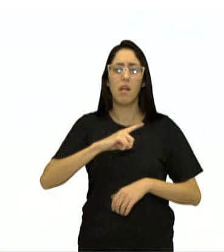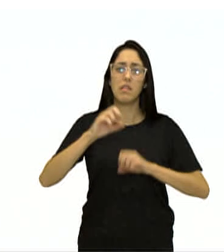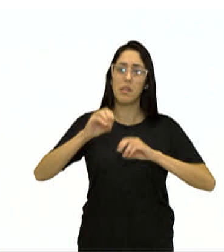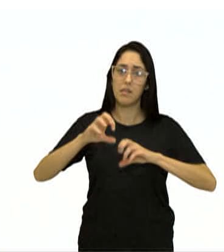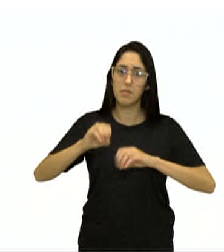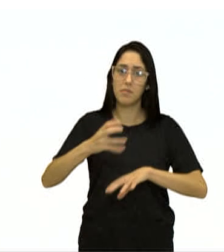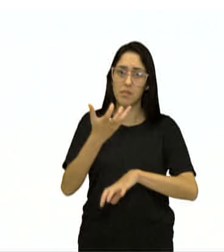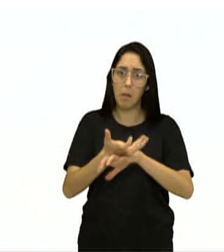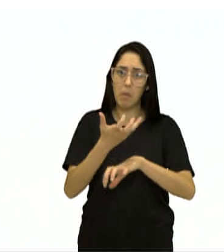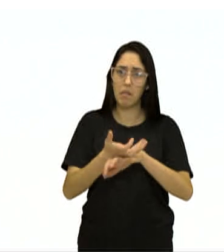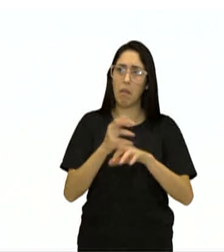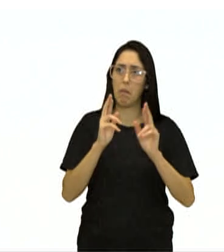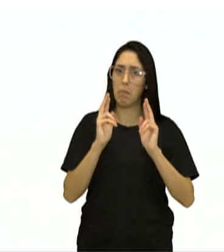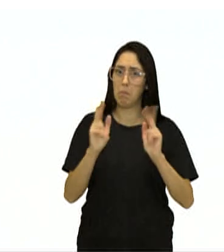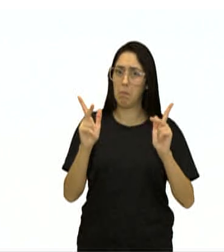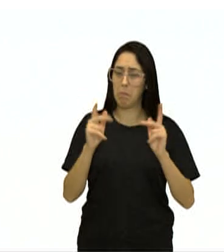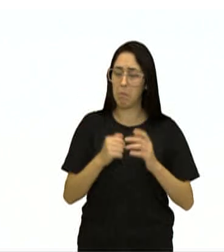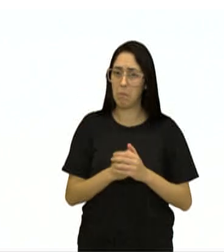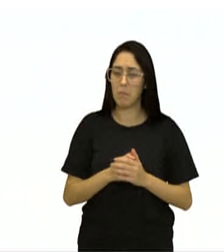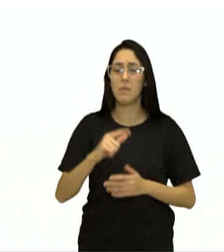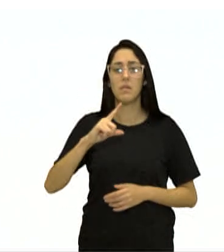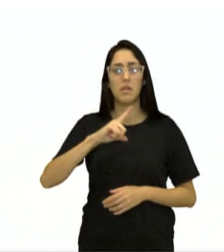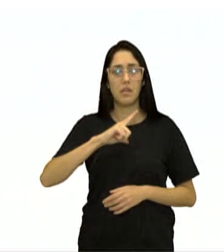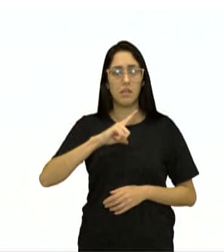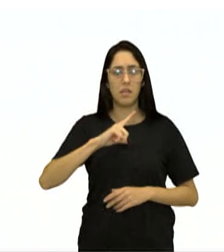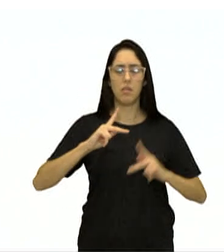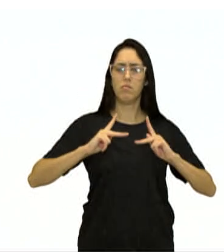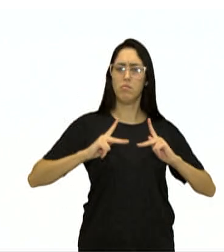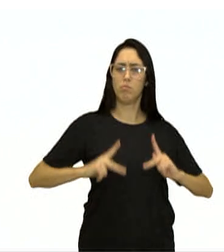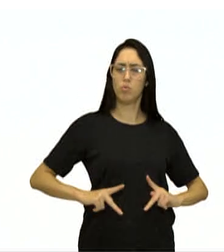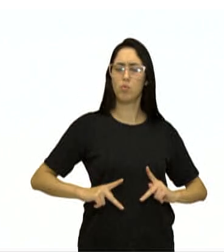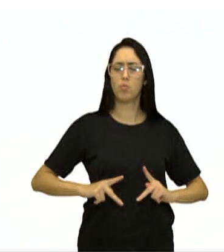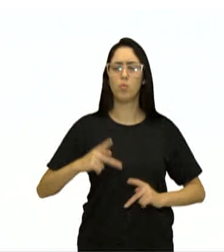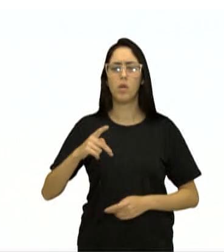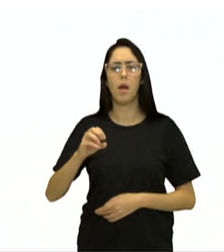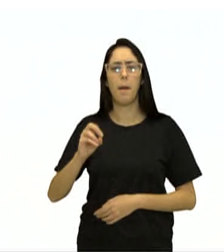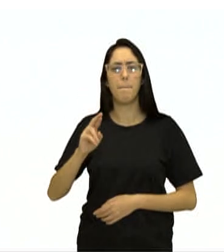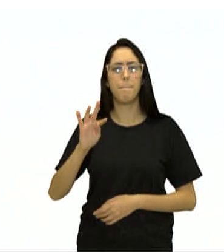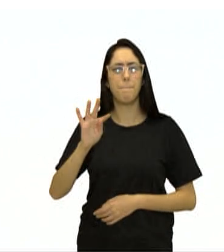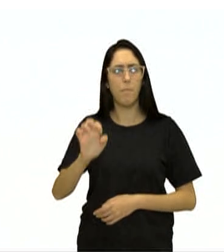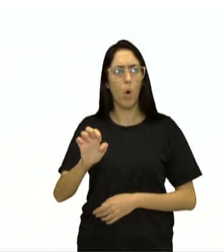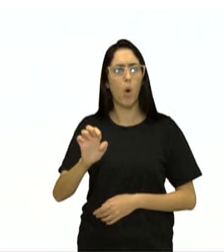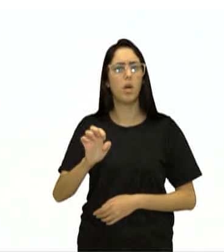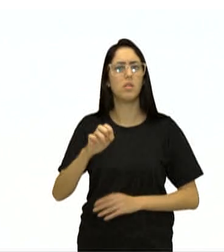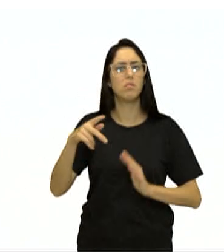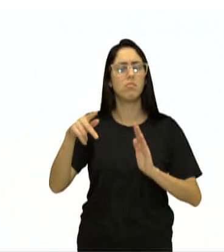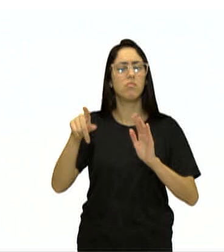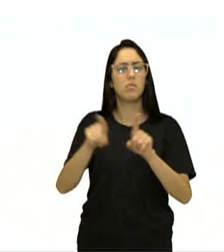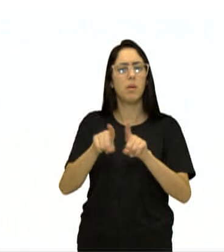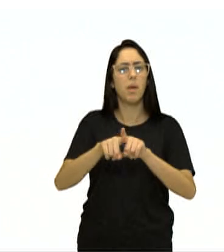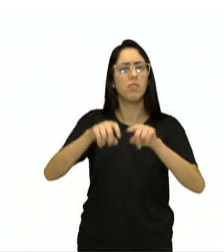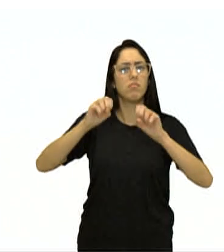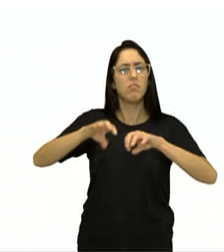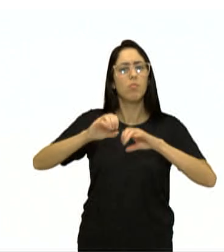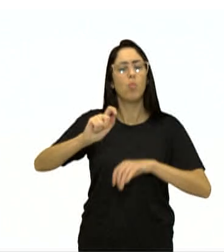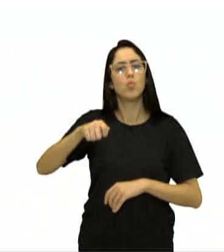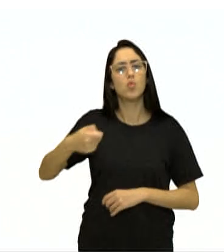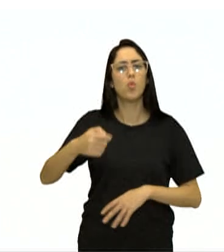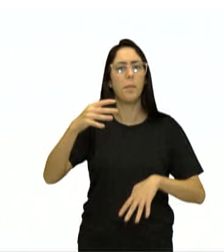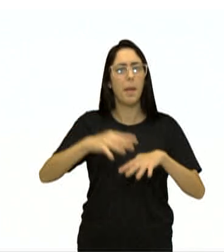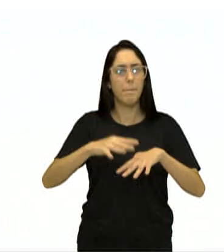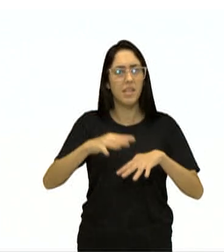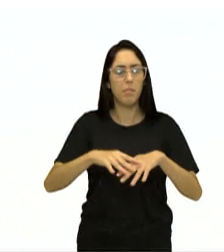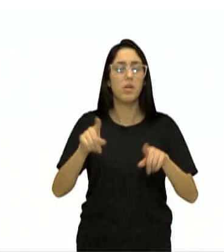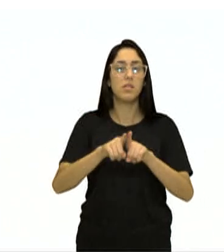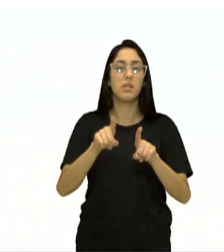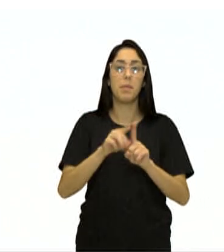vulgares, postura e porte em os diferentes ramos da aritmética, mistério antigo e